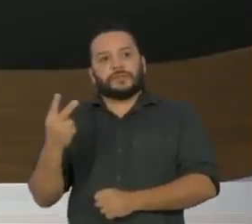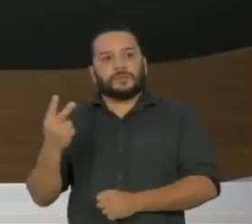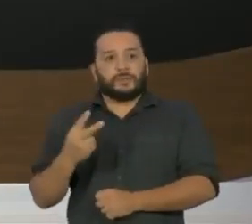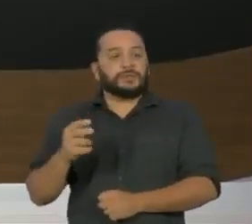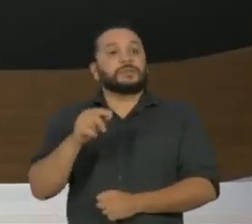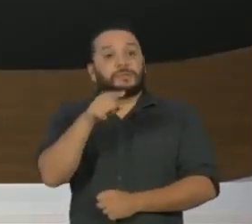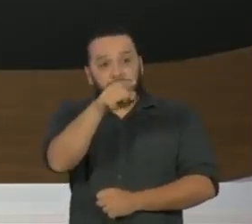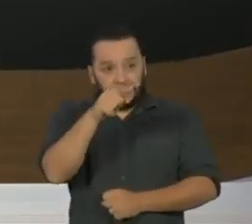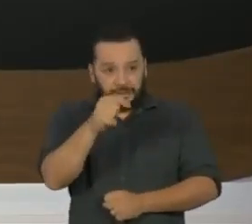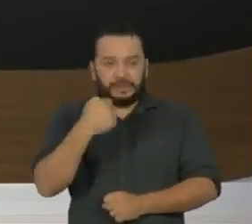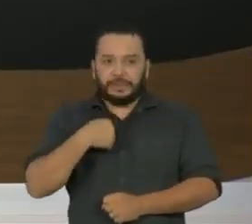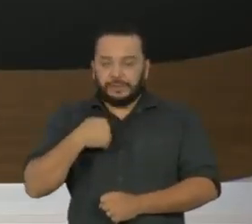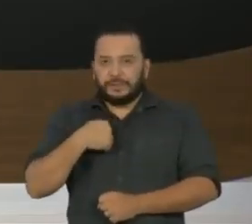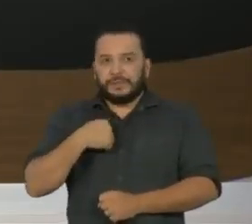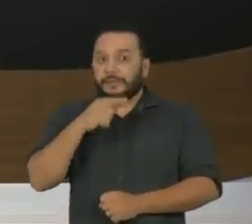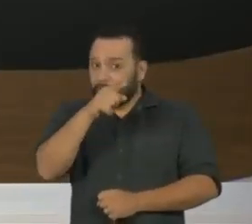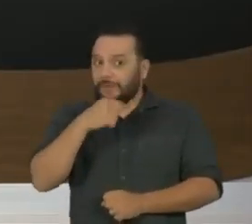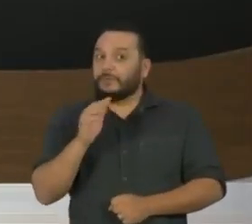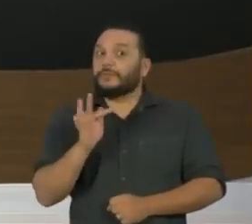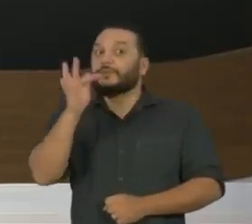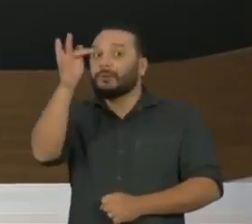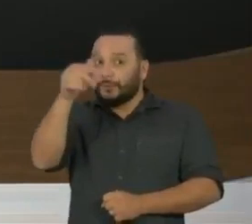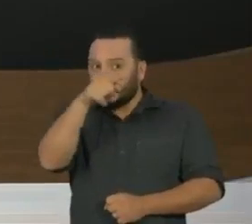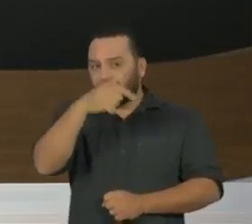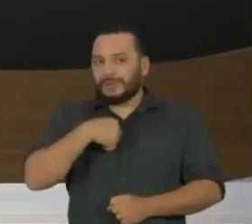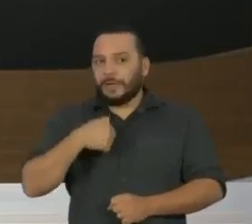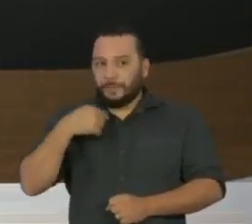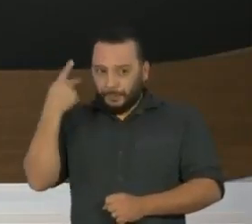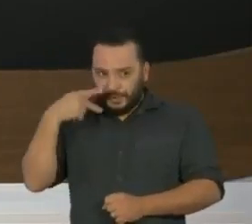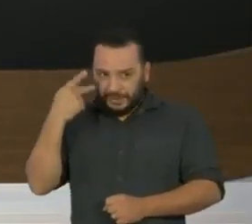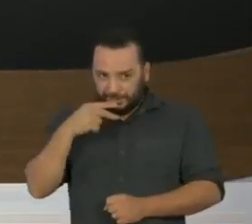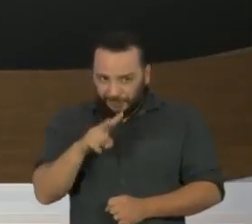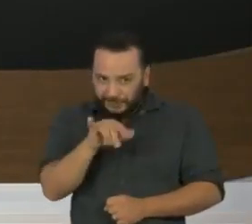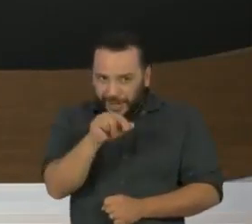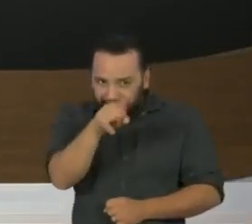levando muita gente a imaginar um Felipe Neto político. É por aí?